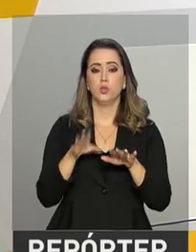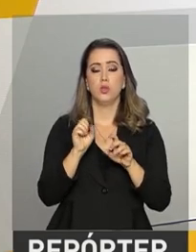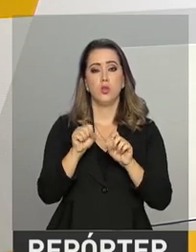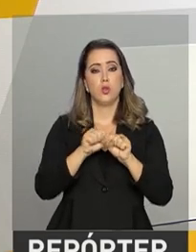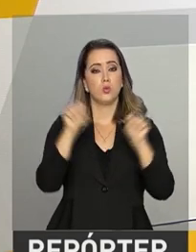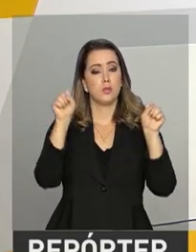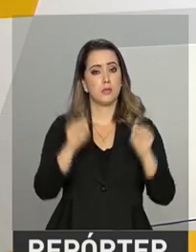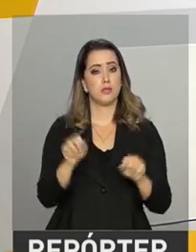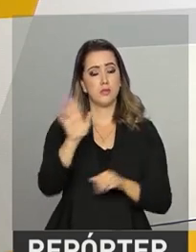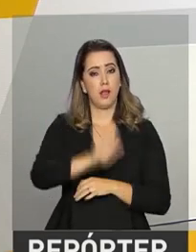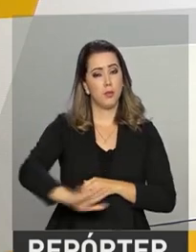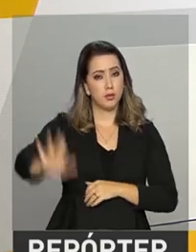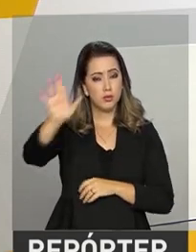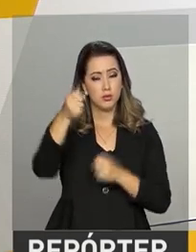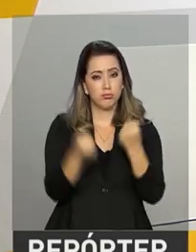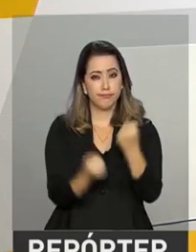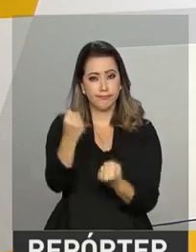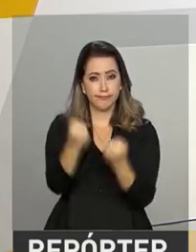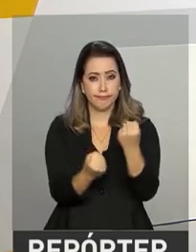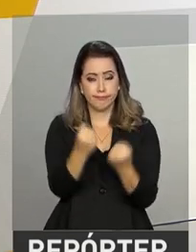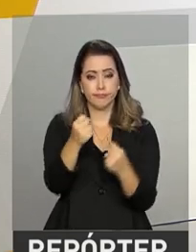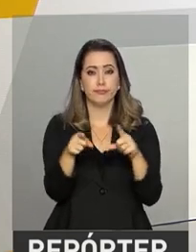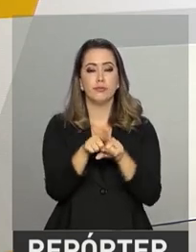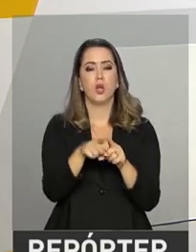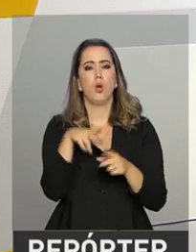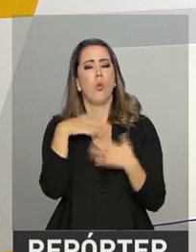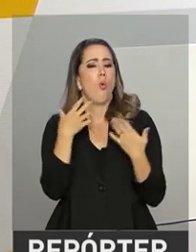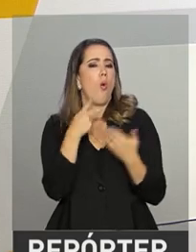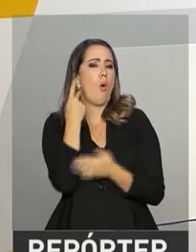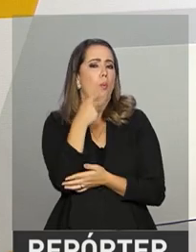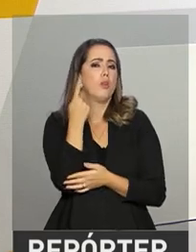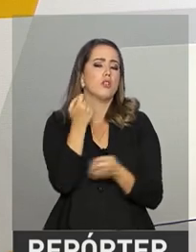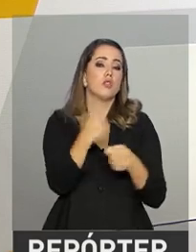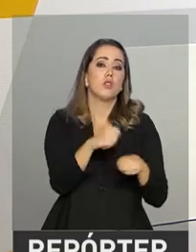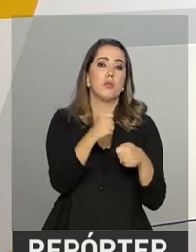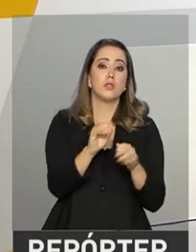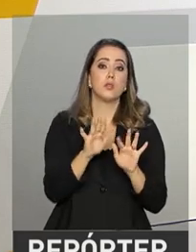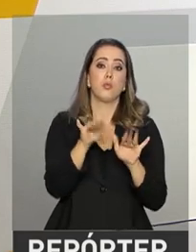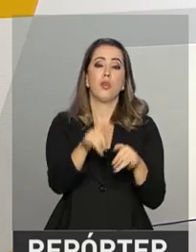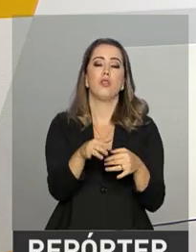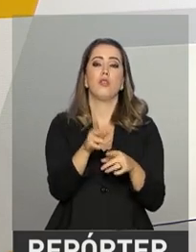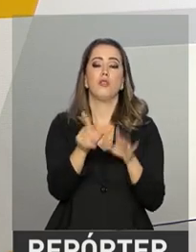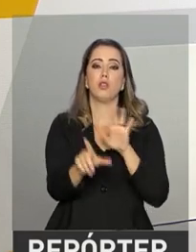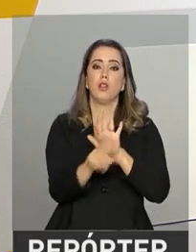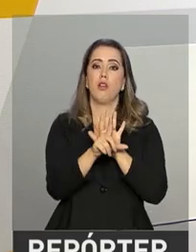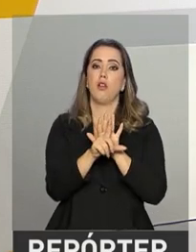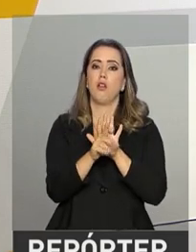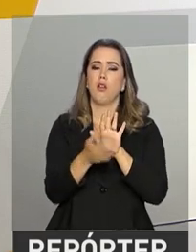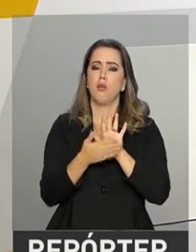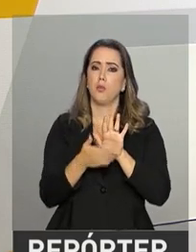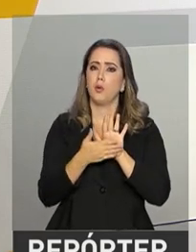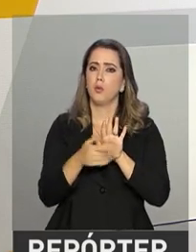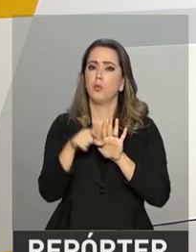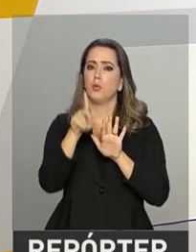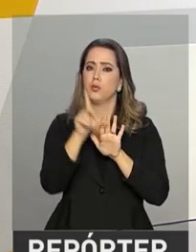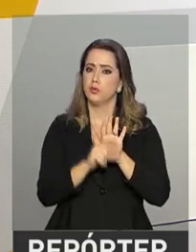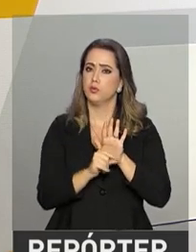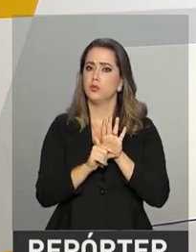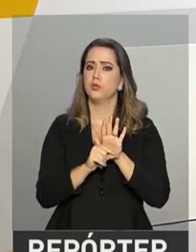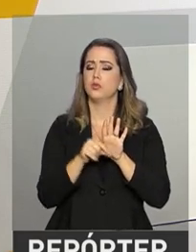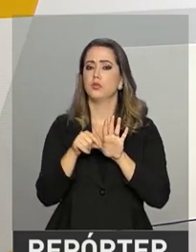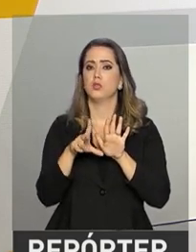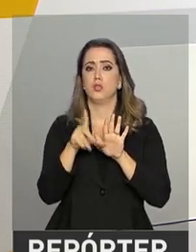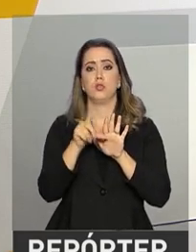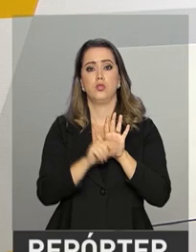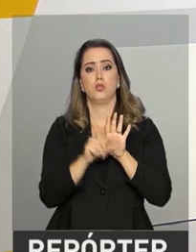Nacional de Trânsito, discutindo a política pública a ser adotada, já que no final da lei ela propõe que existe uma redução de